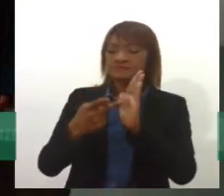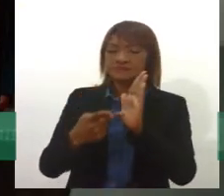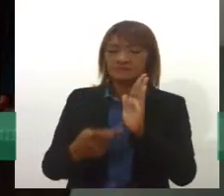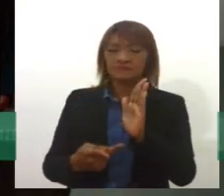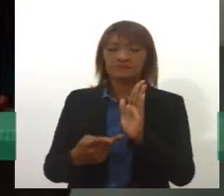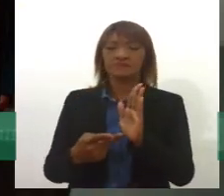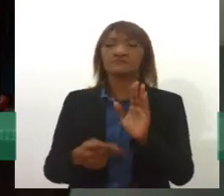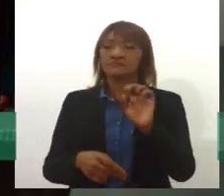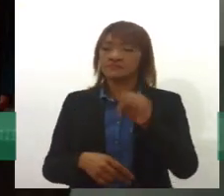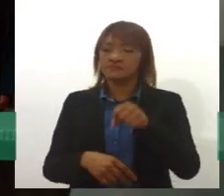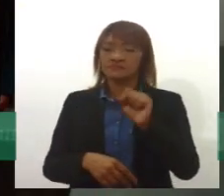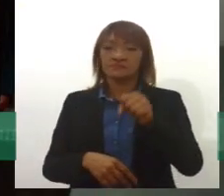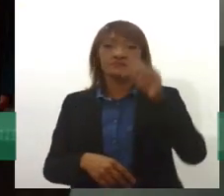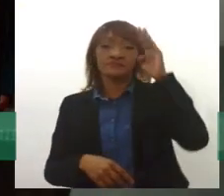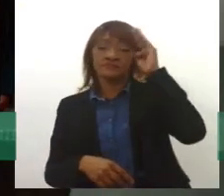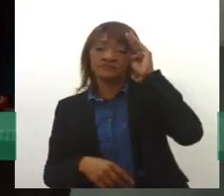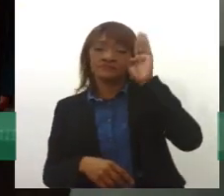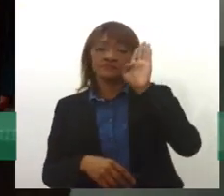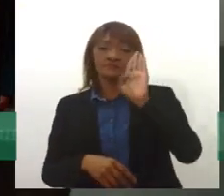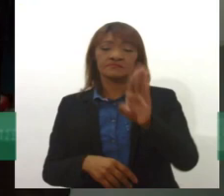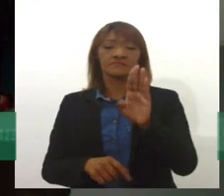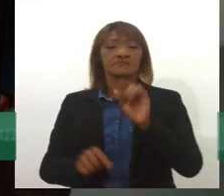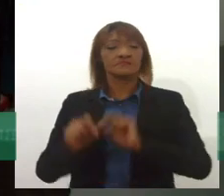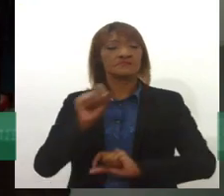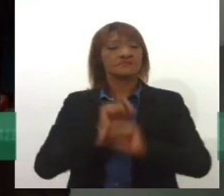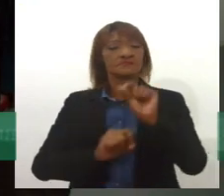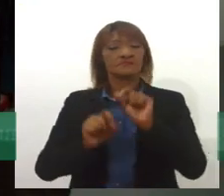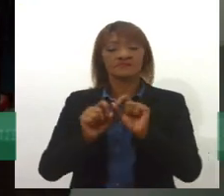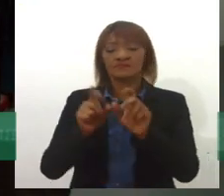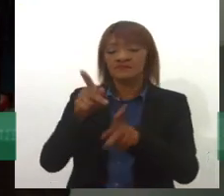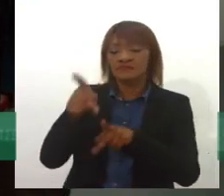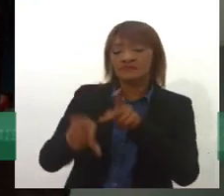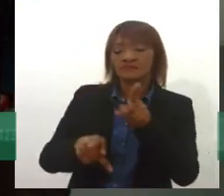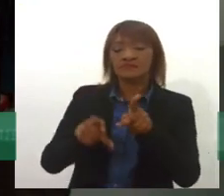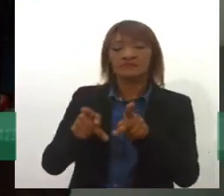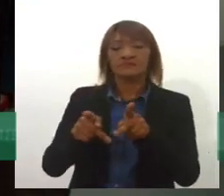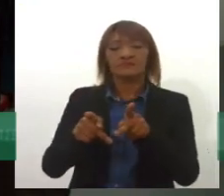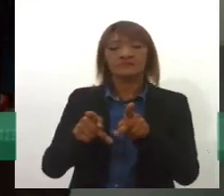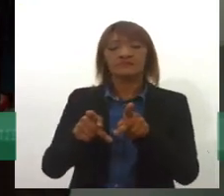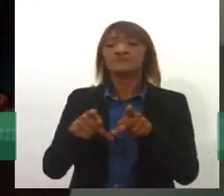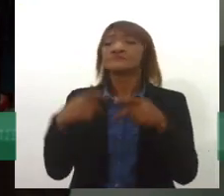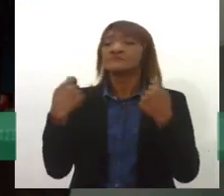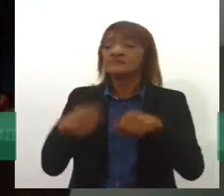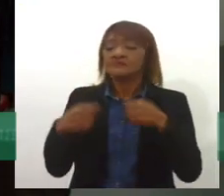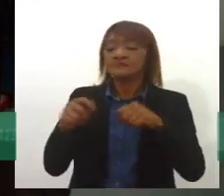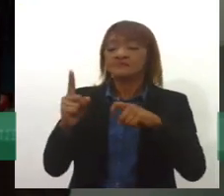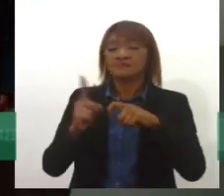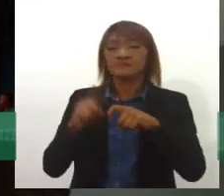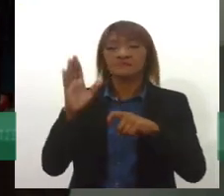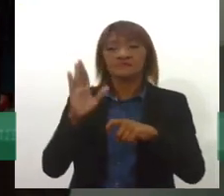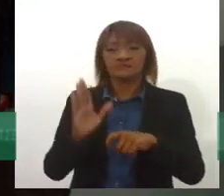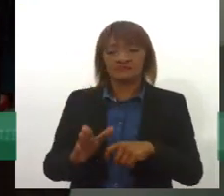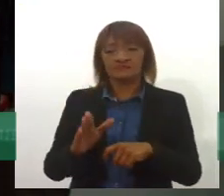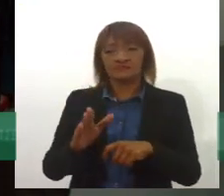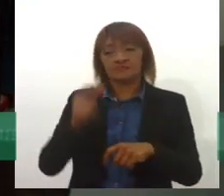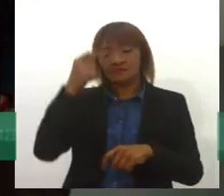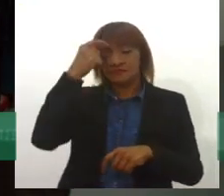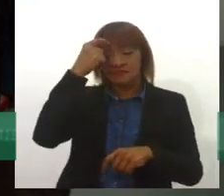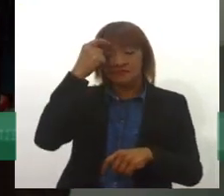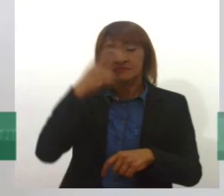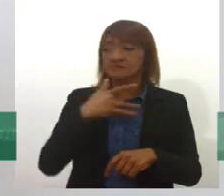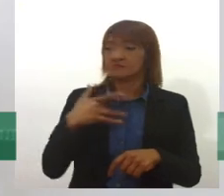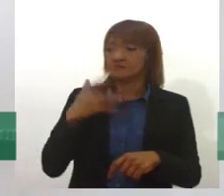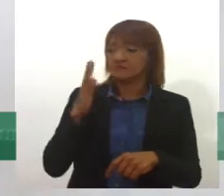principalmente o acesso da população a serviços de saúde mental e que eles sejam territoriais e cada vez mais